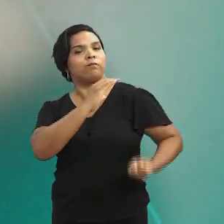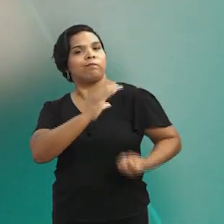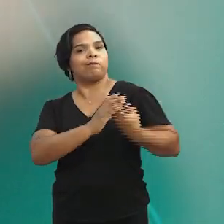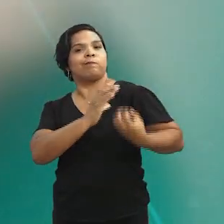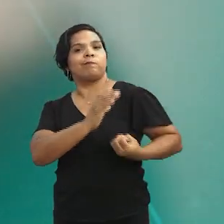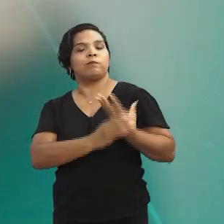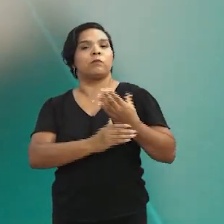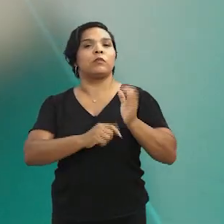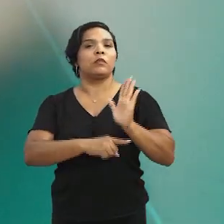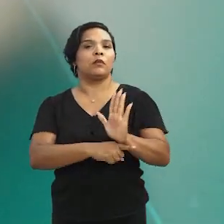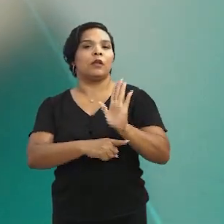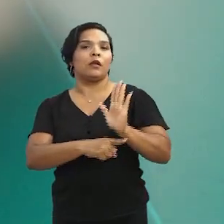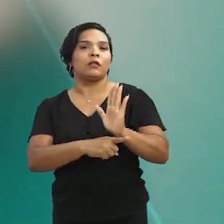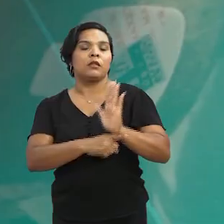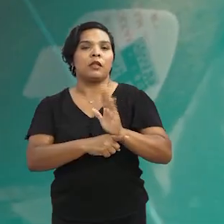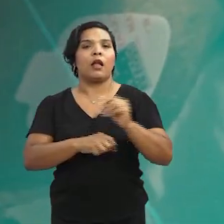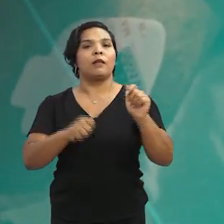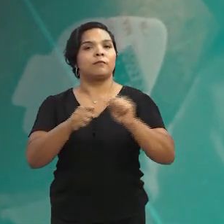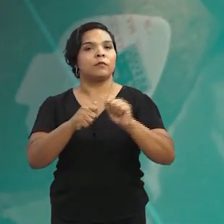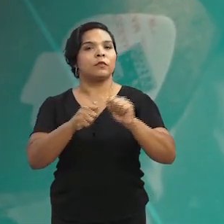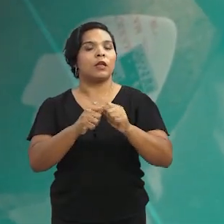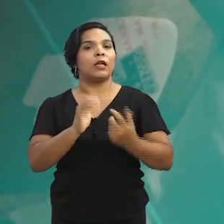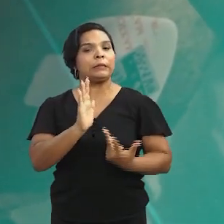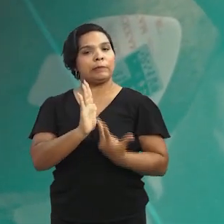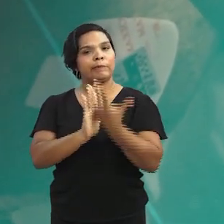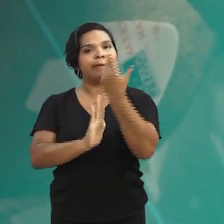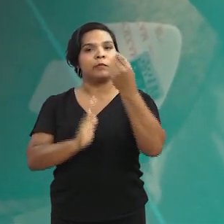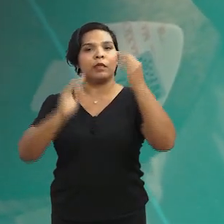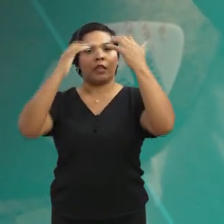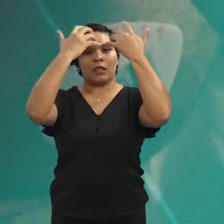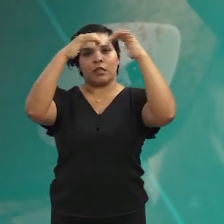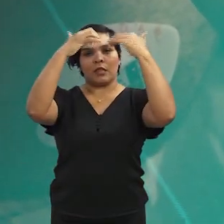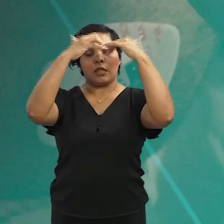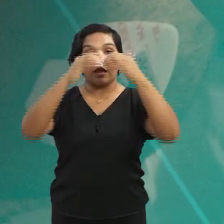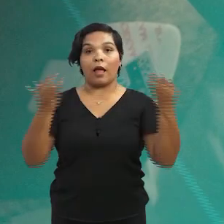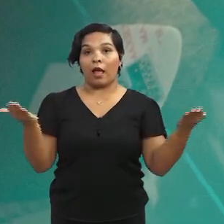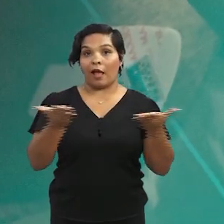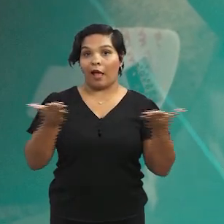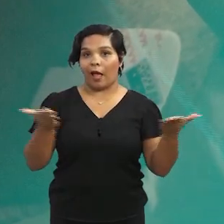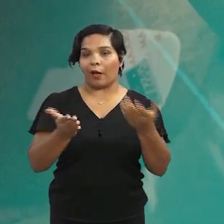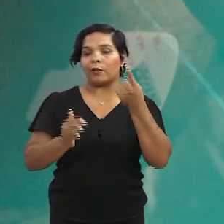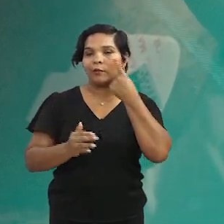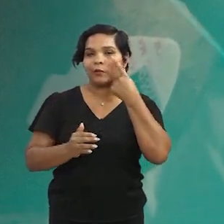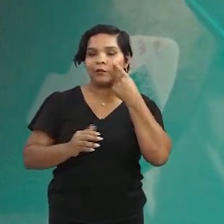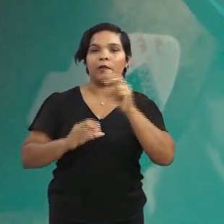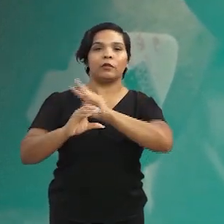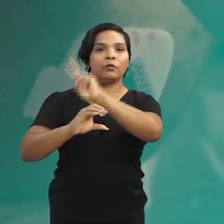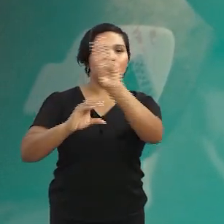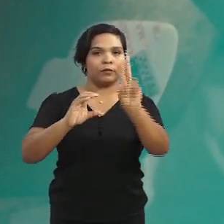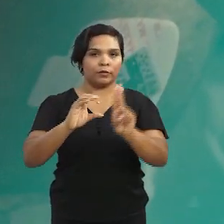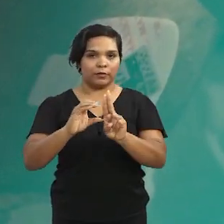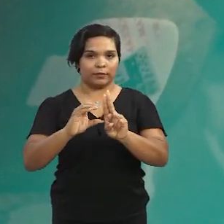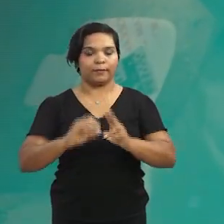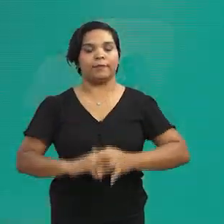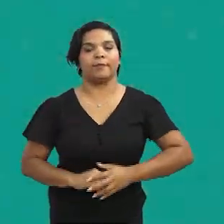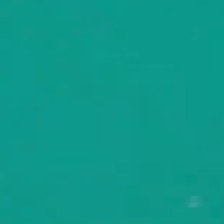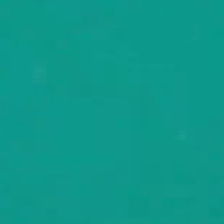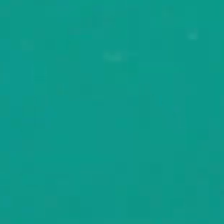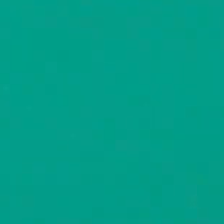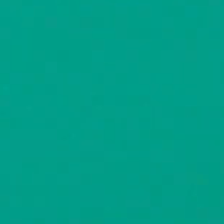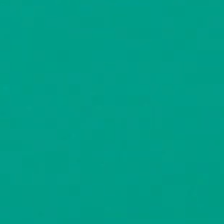aplicativo que busca auxiliar na realização de neurocirurgias. Tudo isso você confere a partir de agora no Univerciência.